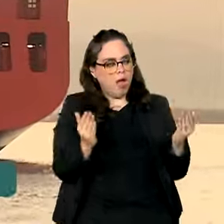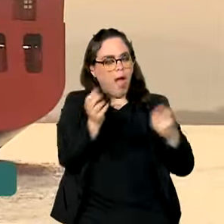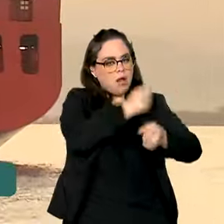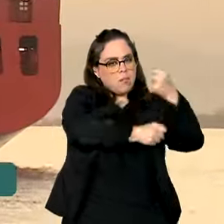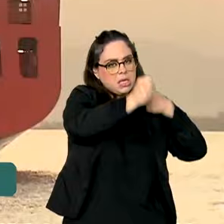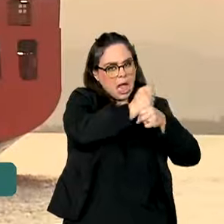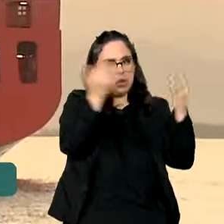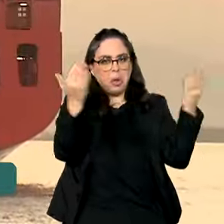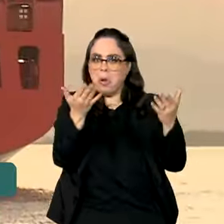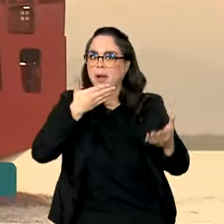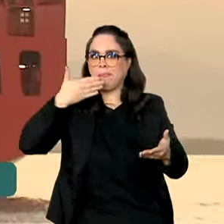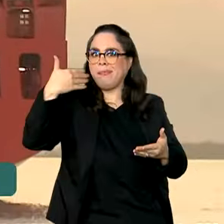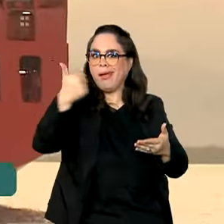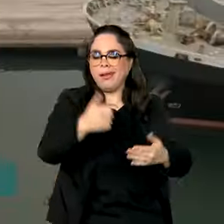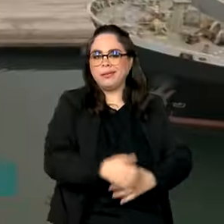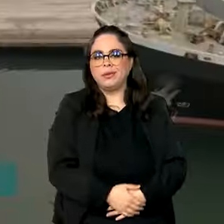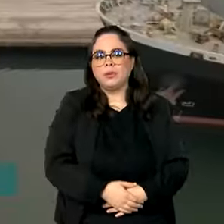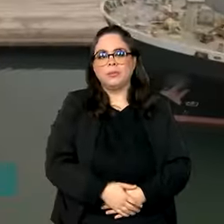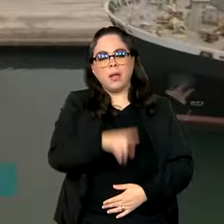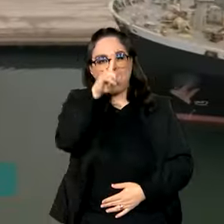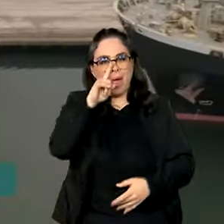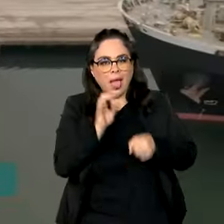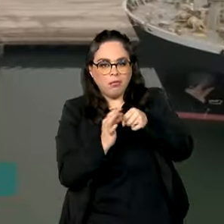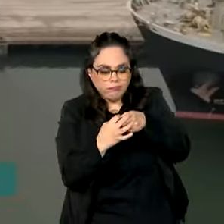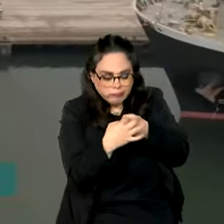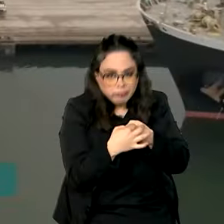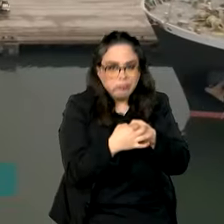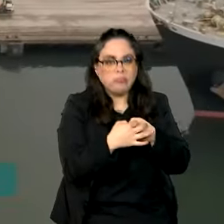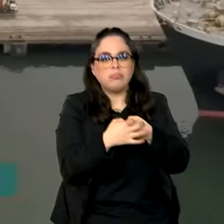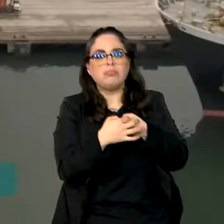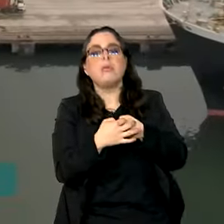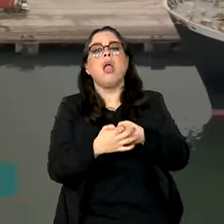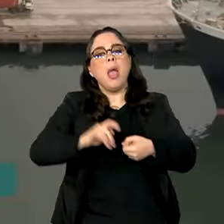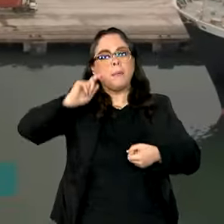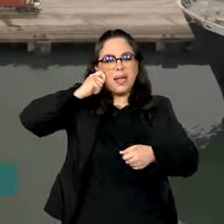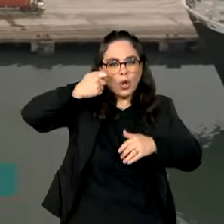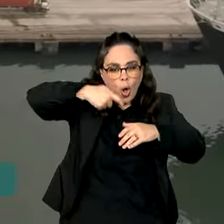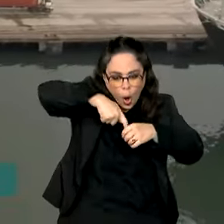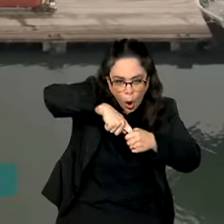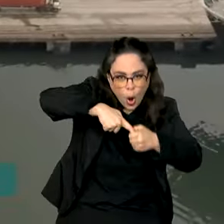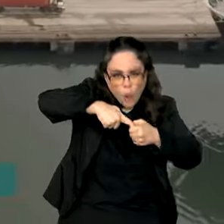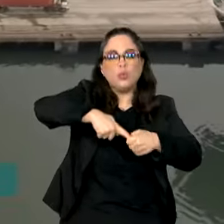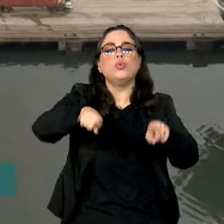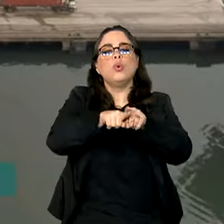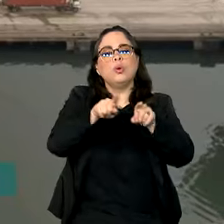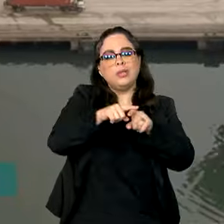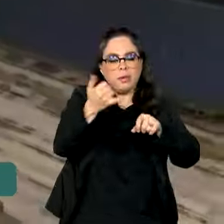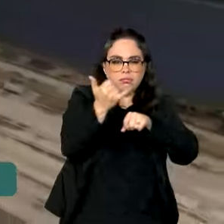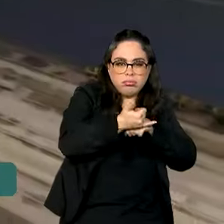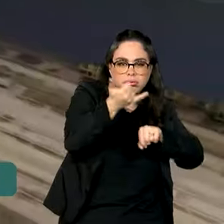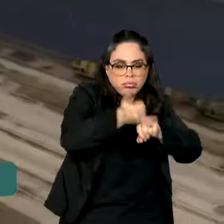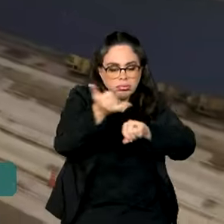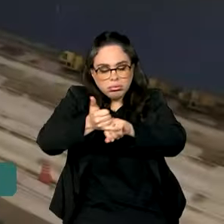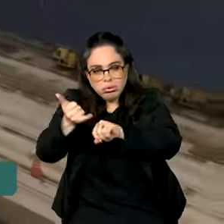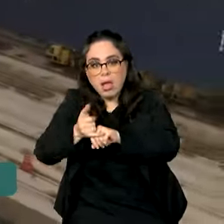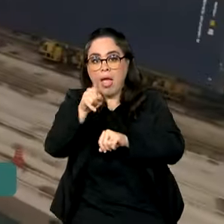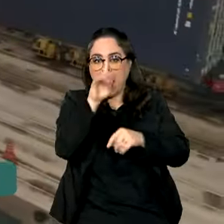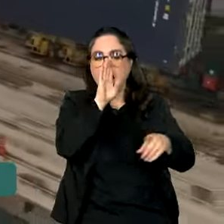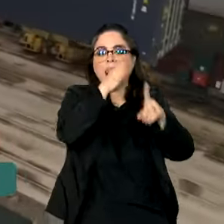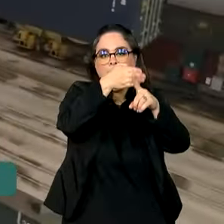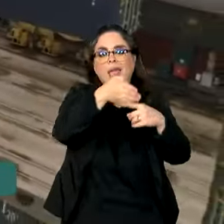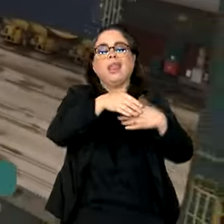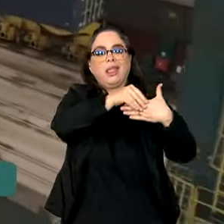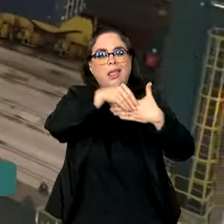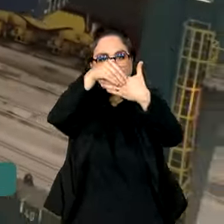de 2023. Soja, petróleo e minério de ferro lideraram o ranking. As importações também cresceram, tanto de